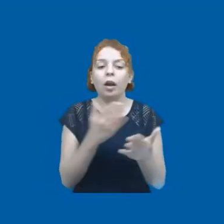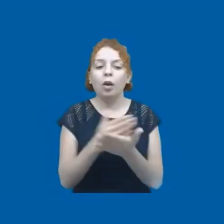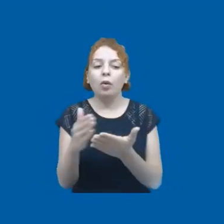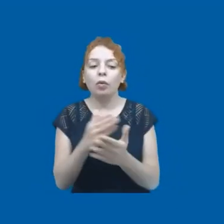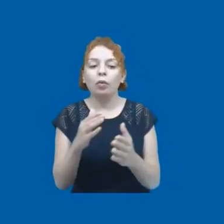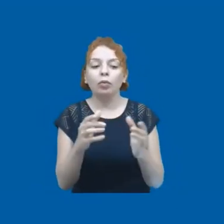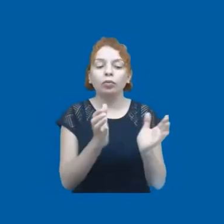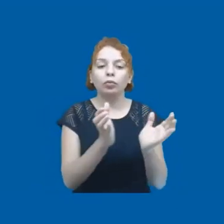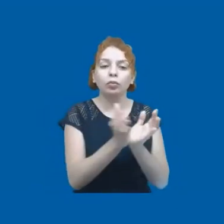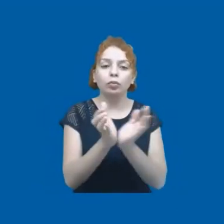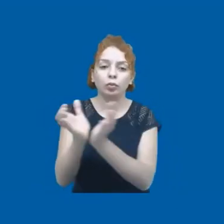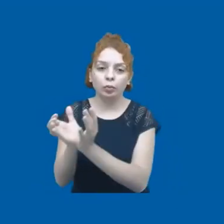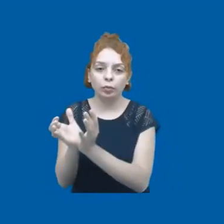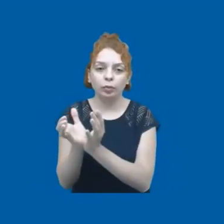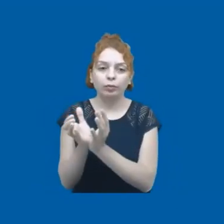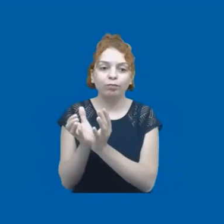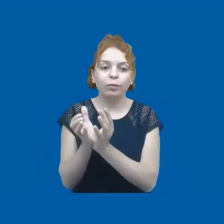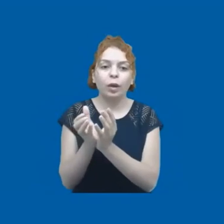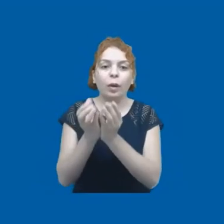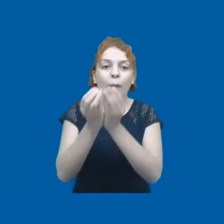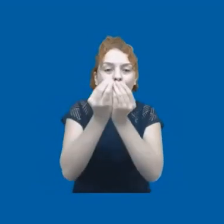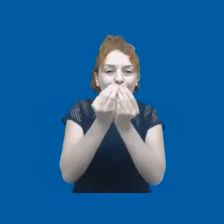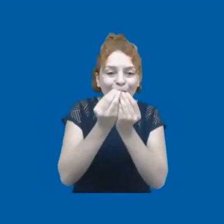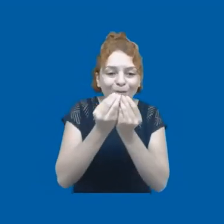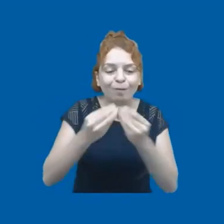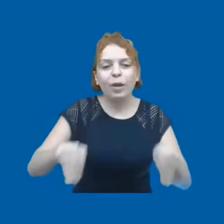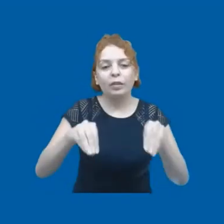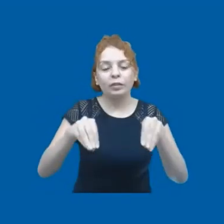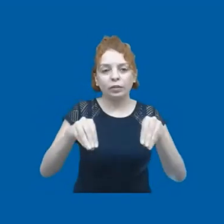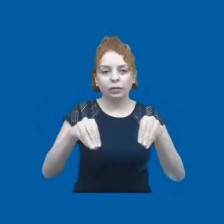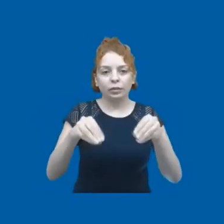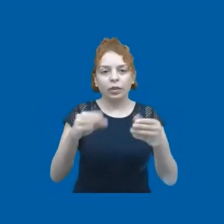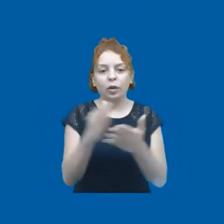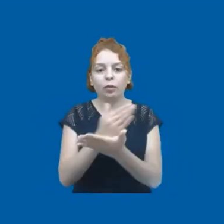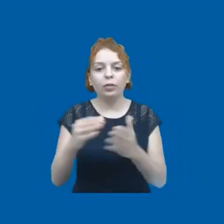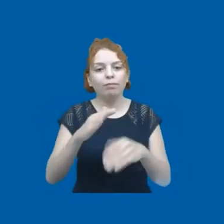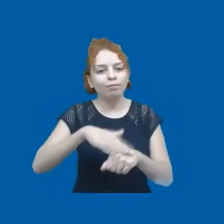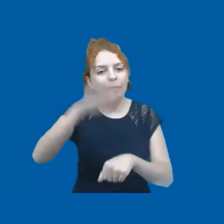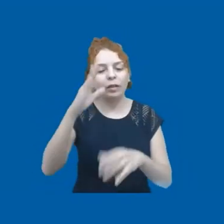podem ser drasticamente mais afetados do que outros.